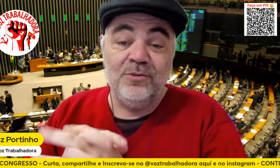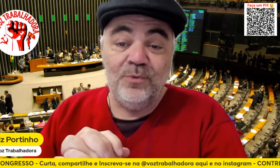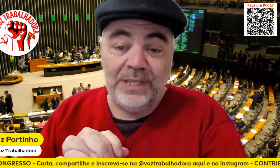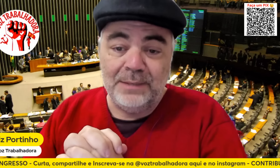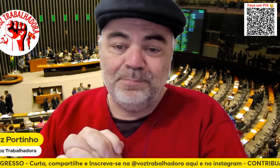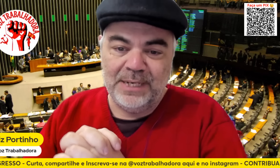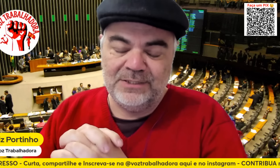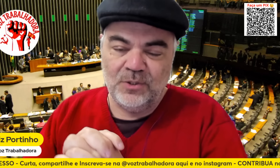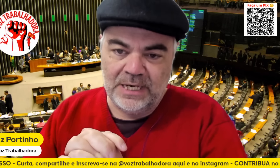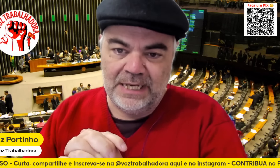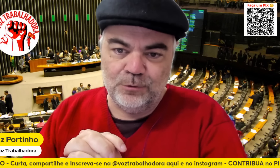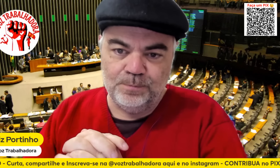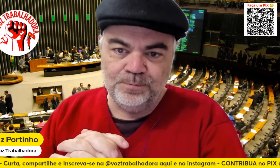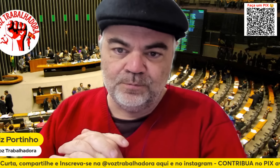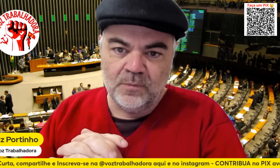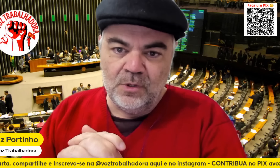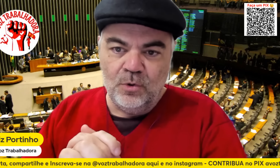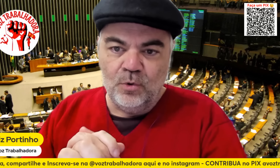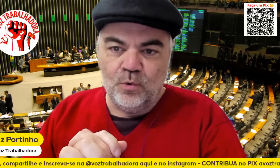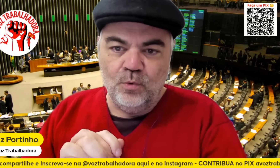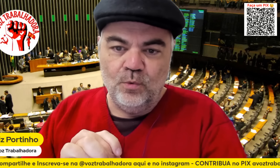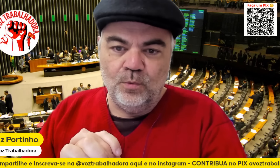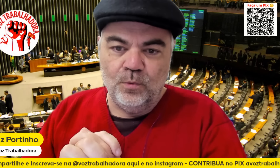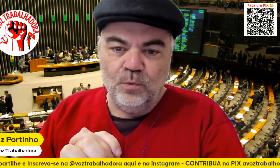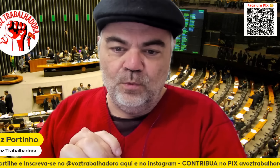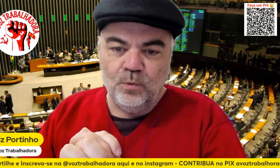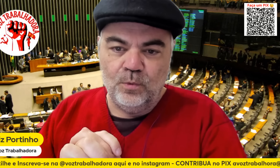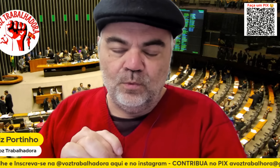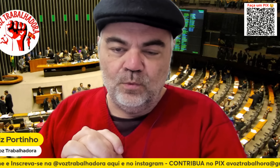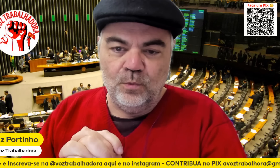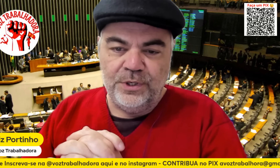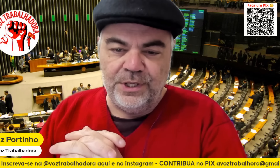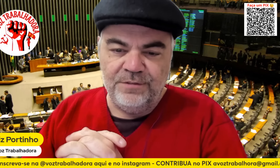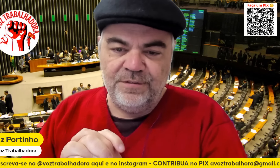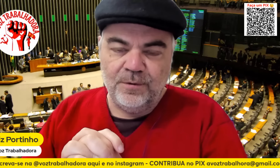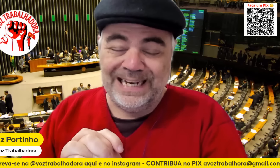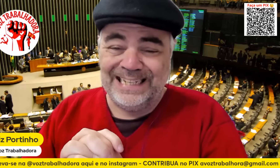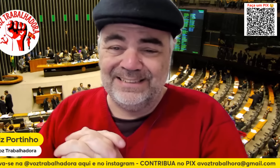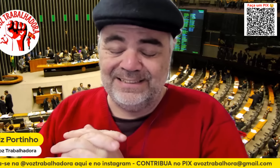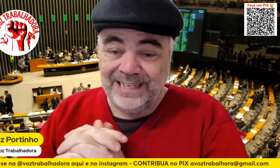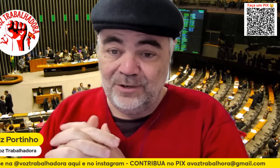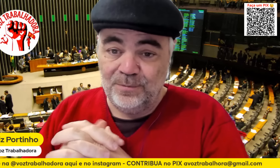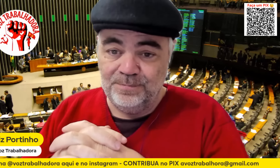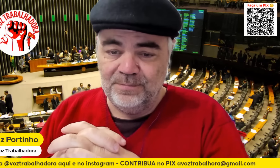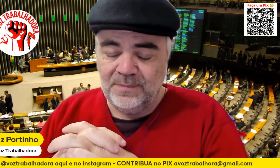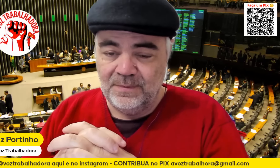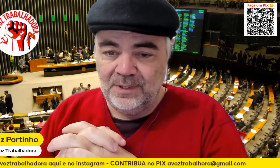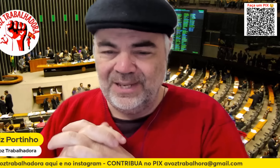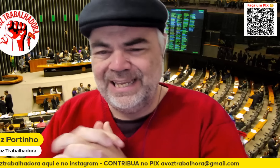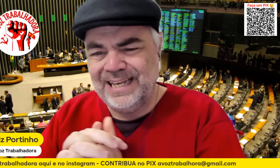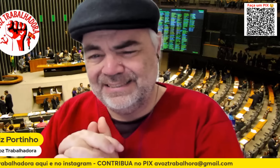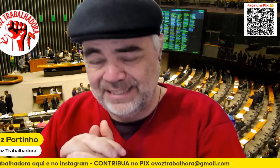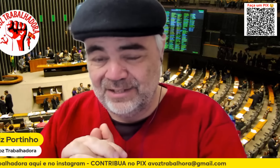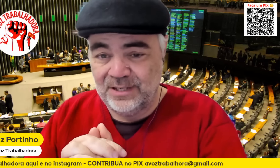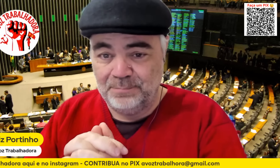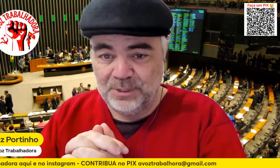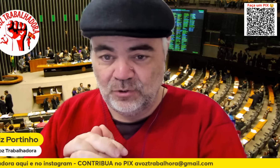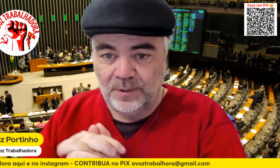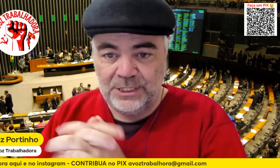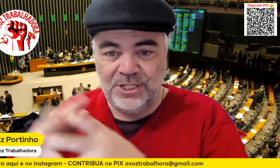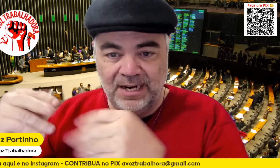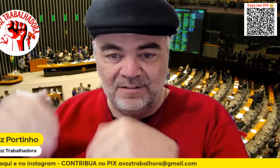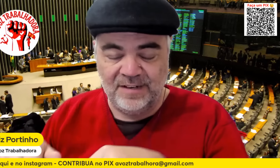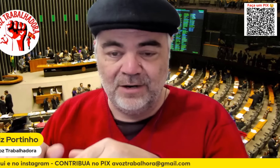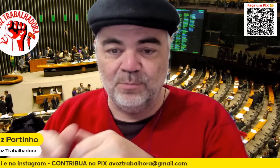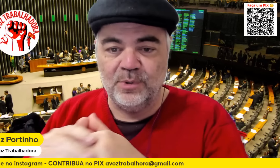eu estou ficando impressionado com o nível rasteiro, não é nem rasteiro, né